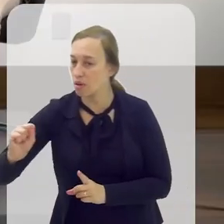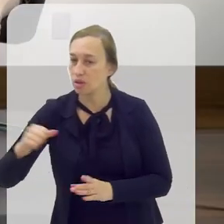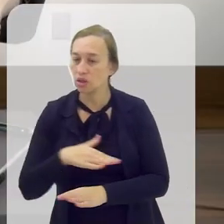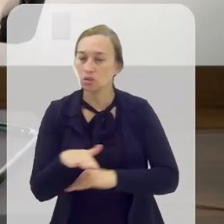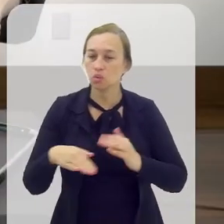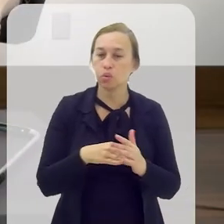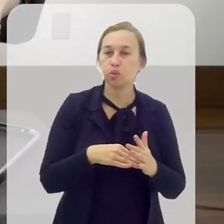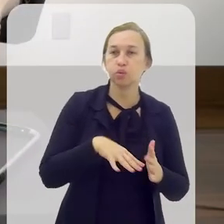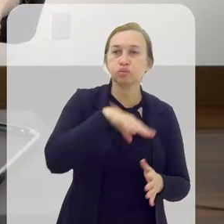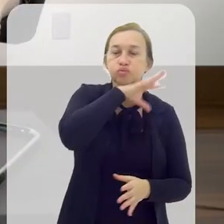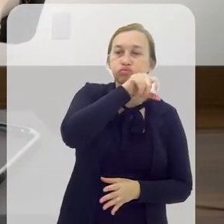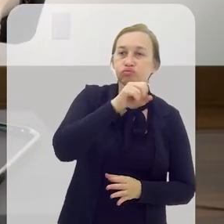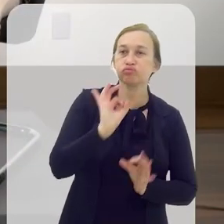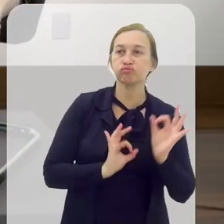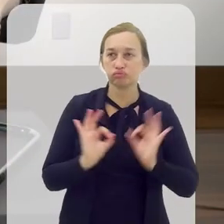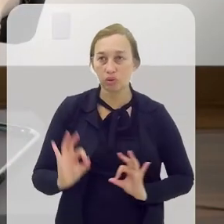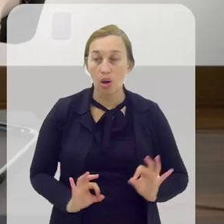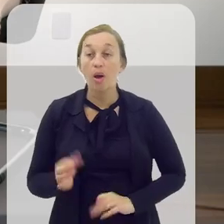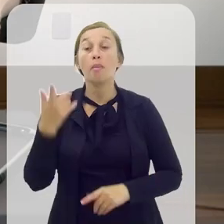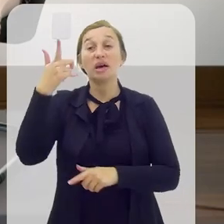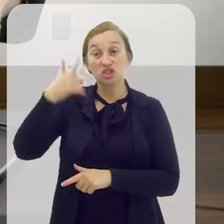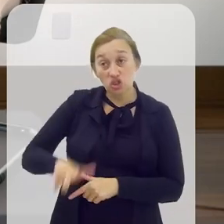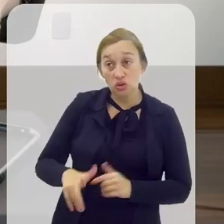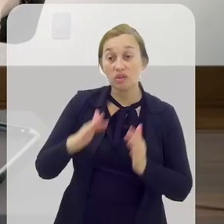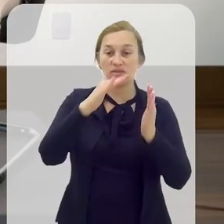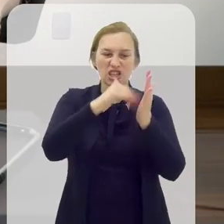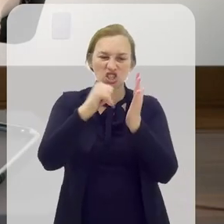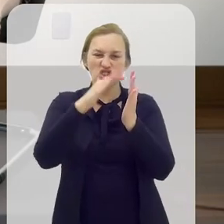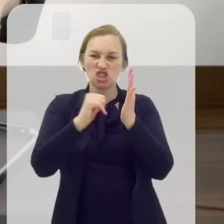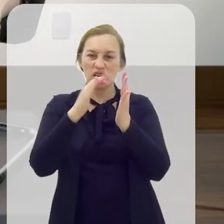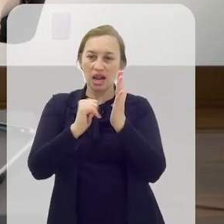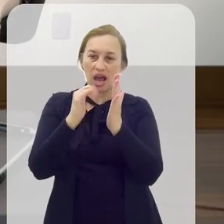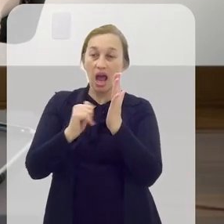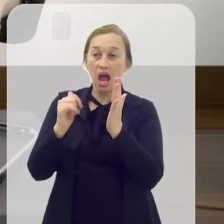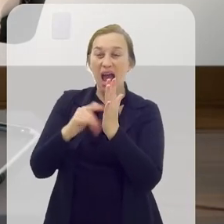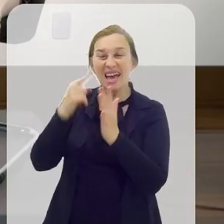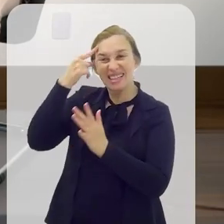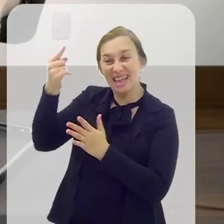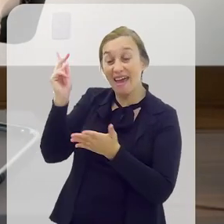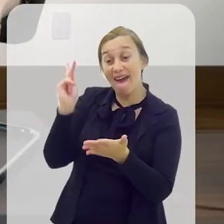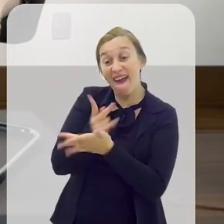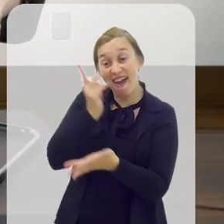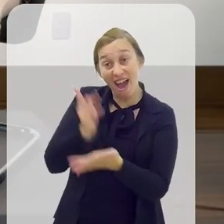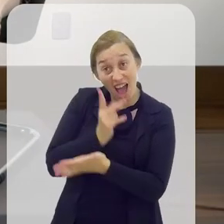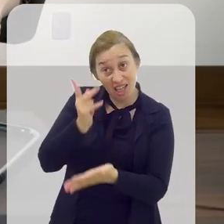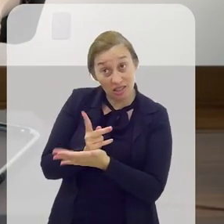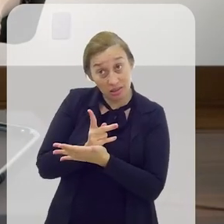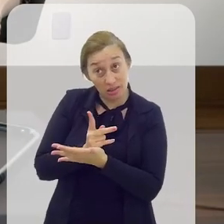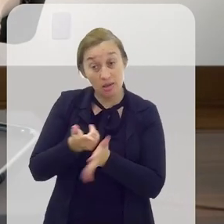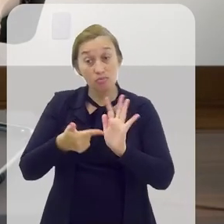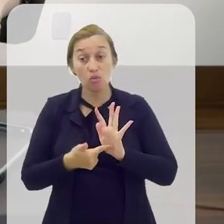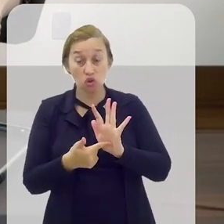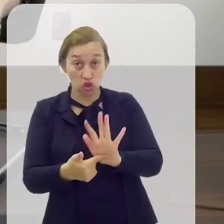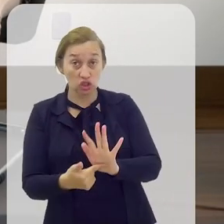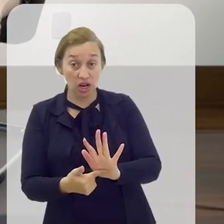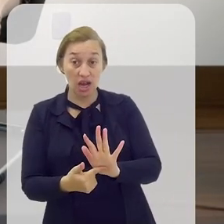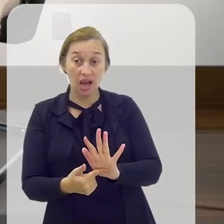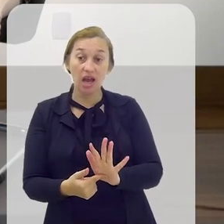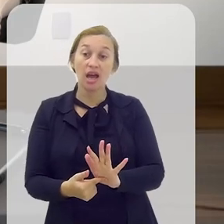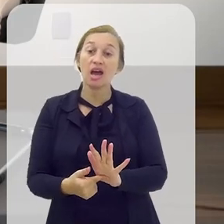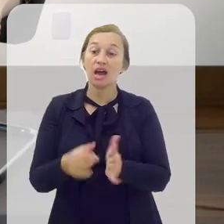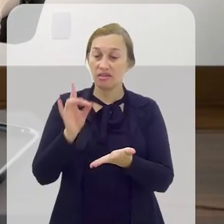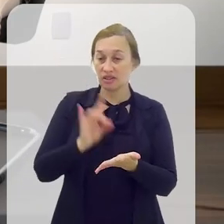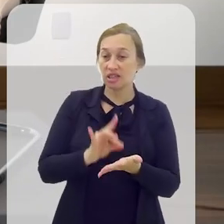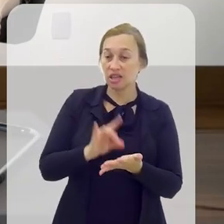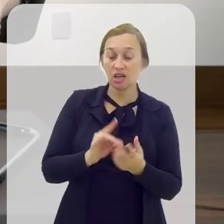onças. Para que isso, de novo, você vai desconstruir uma ideia errônea que se tem